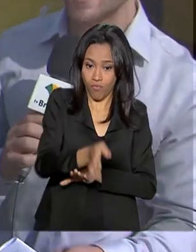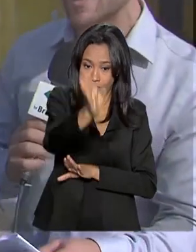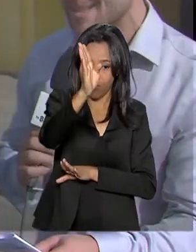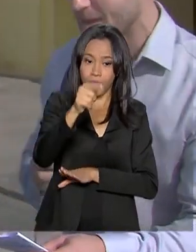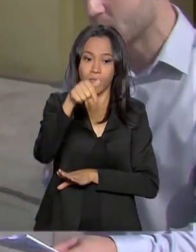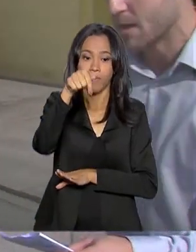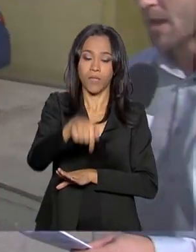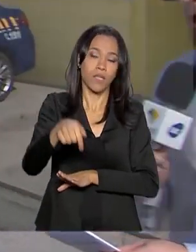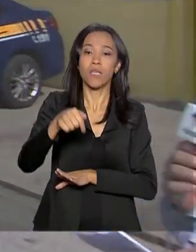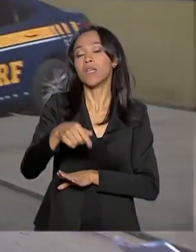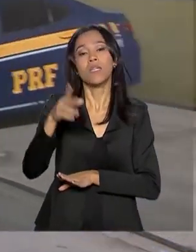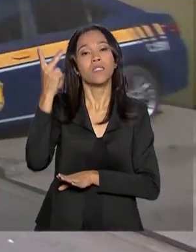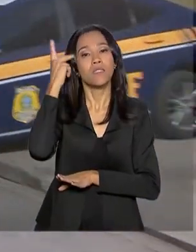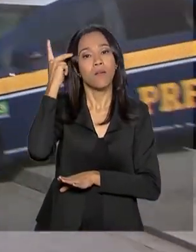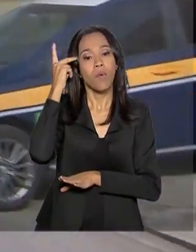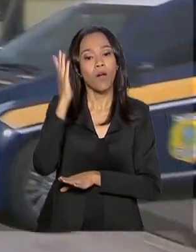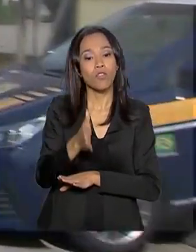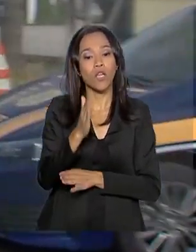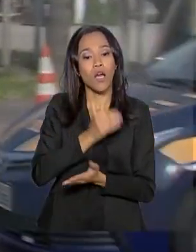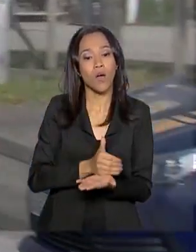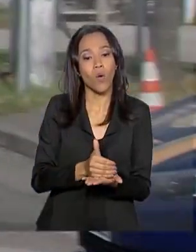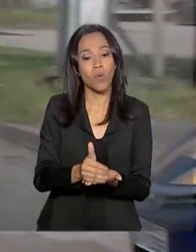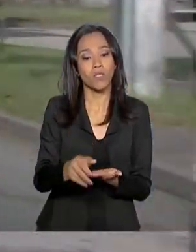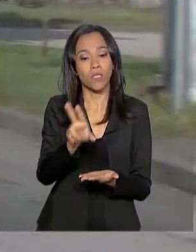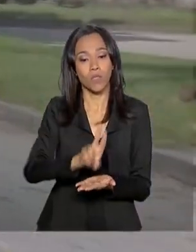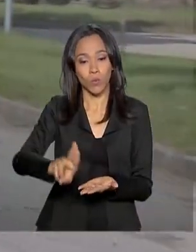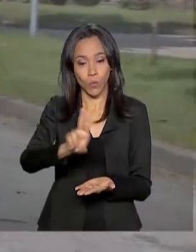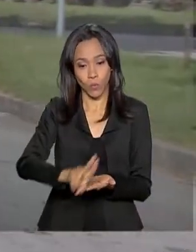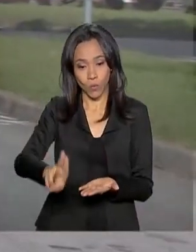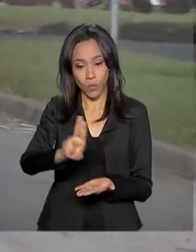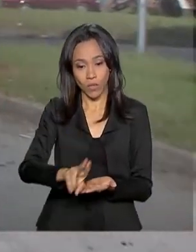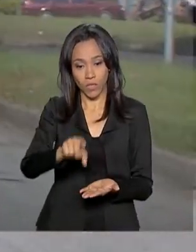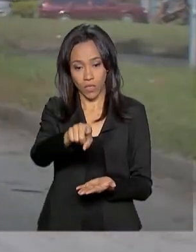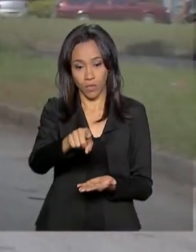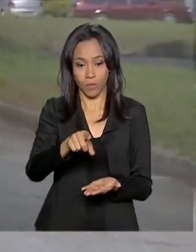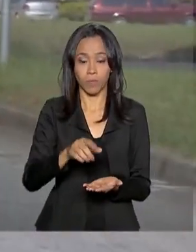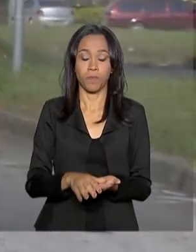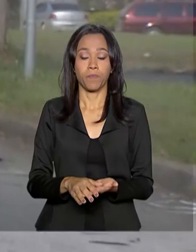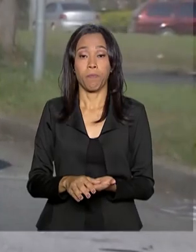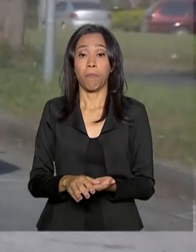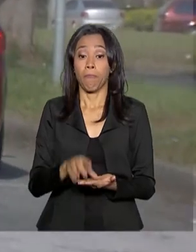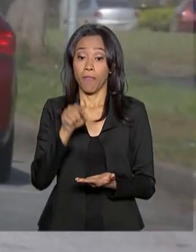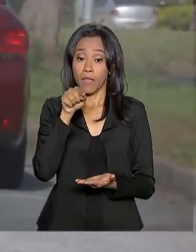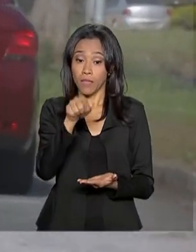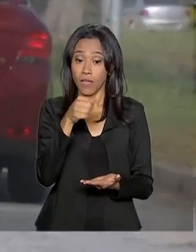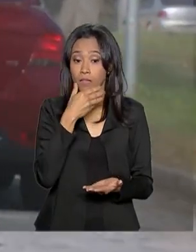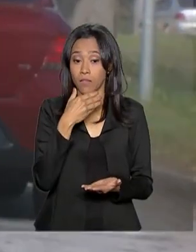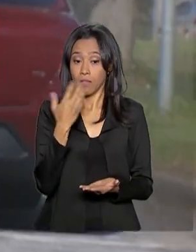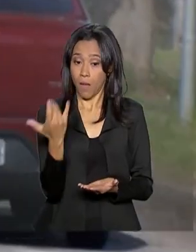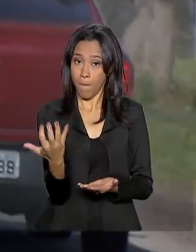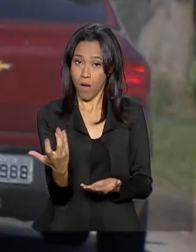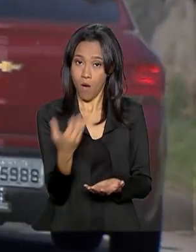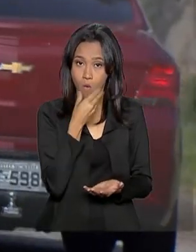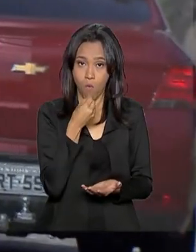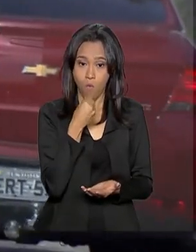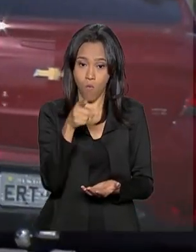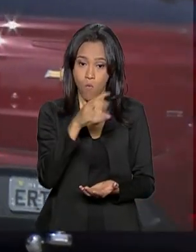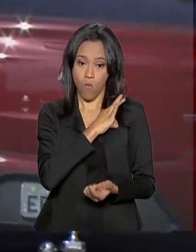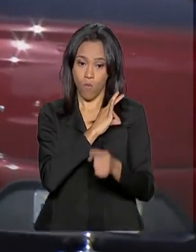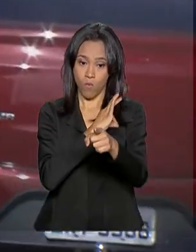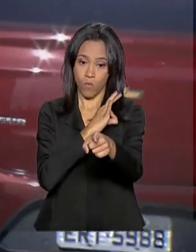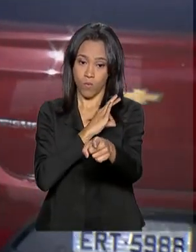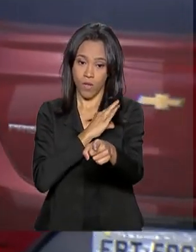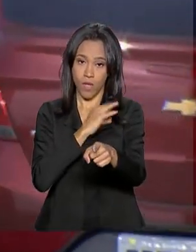uma ação com esse equipamento sentido Paraná. O equipamento está ali, está na mão do policial, esse